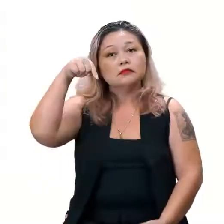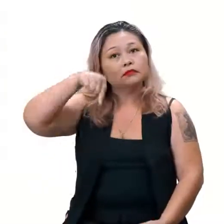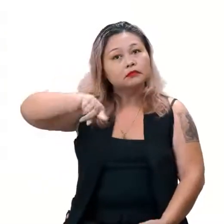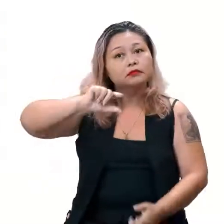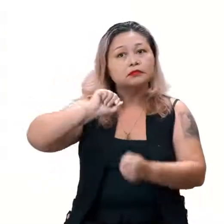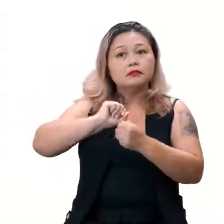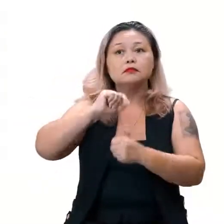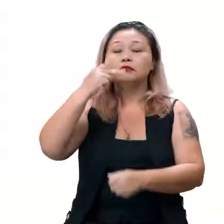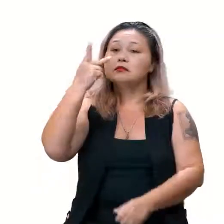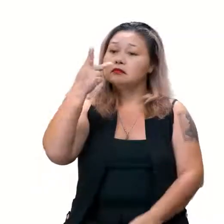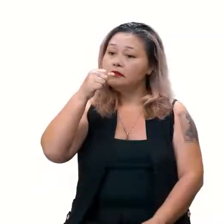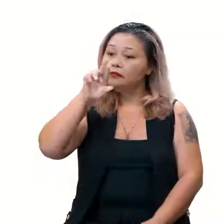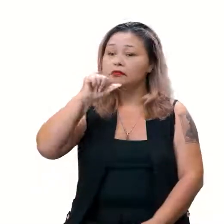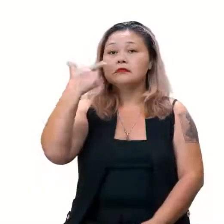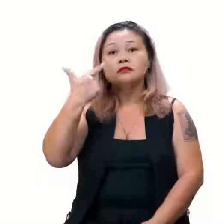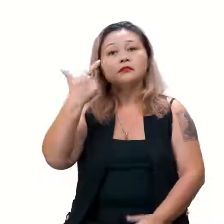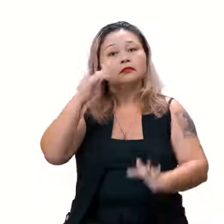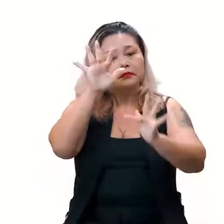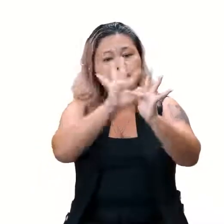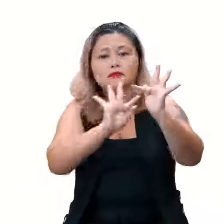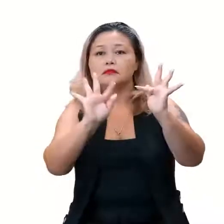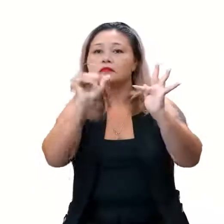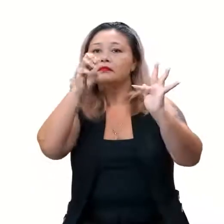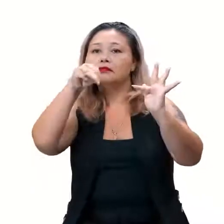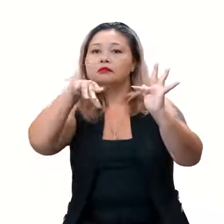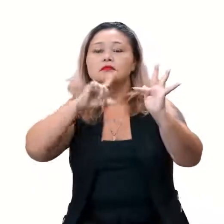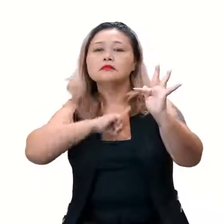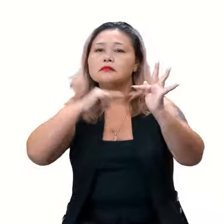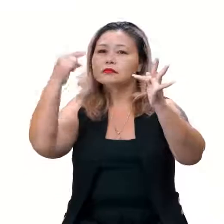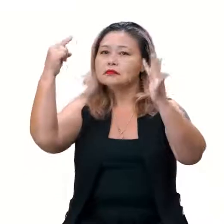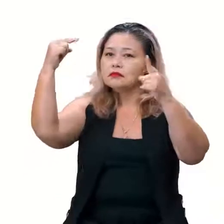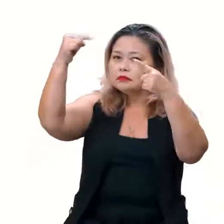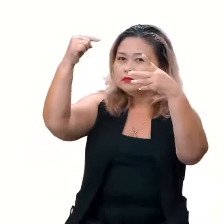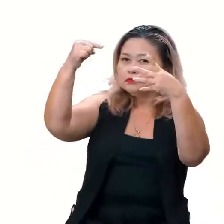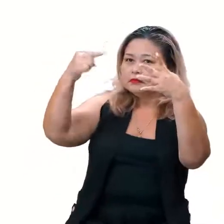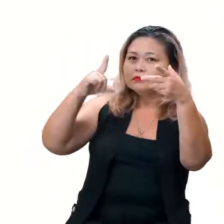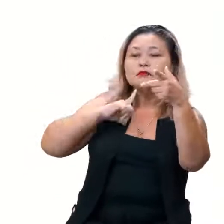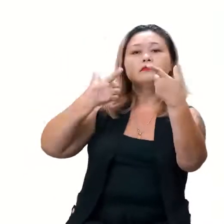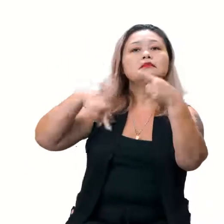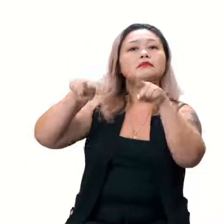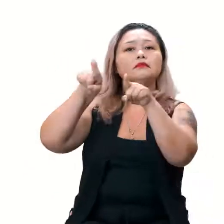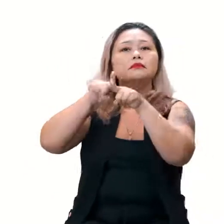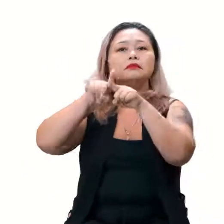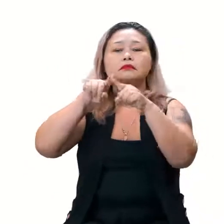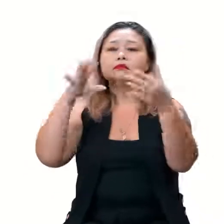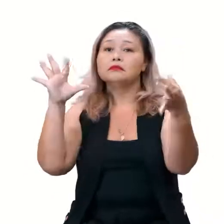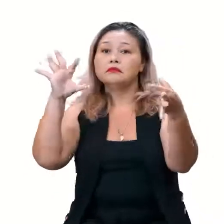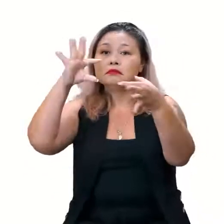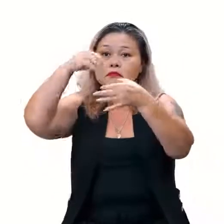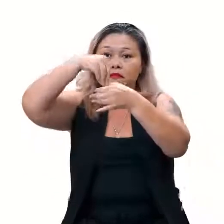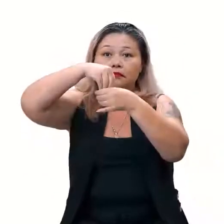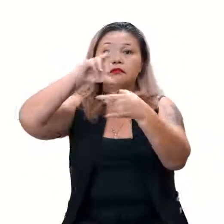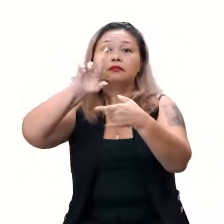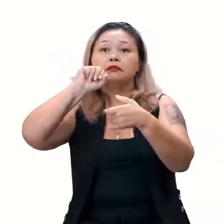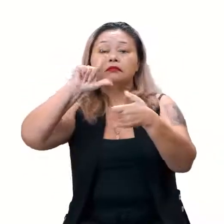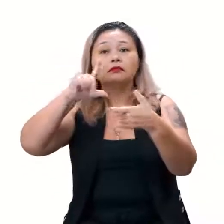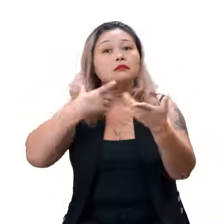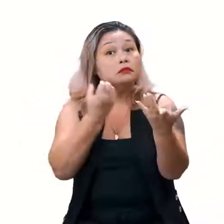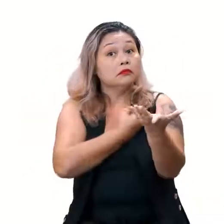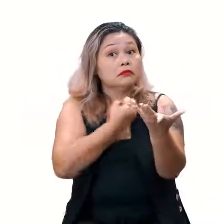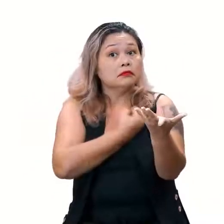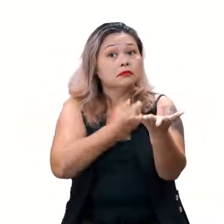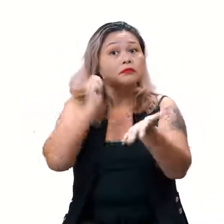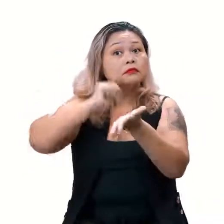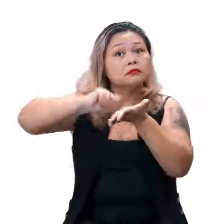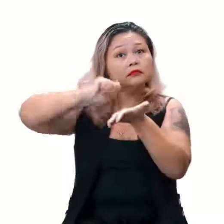de função afim. Vamos relembrar os tópicos? Vamos lá. É toda a função dos reais nos reais que pode ser escrita no